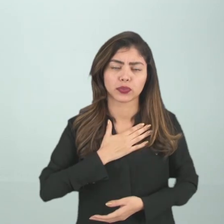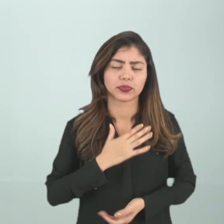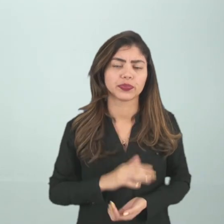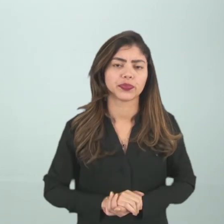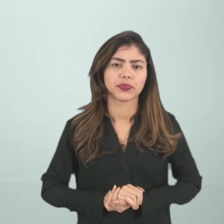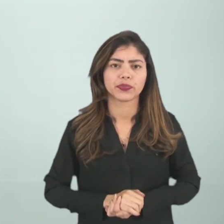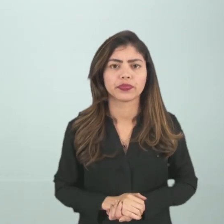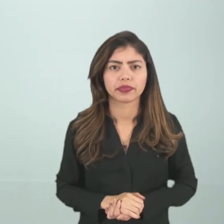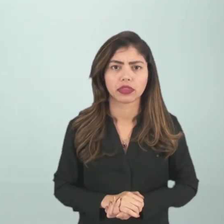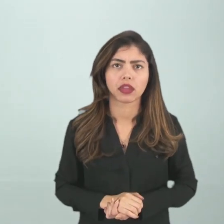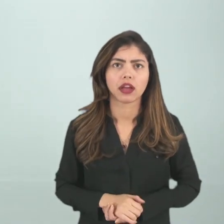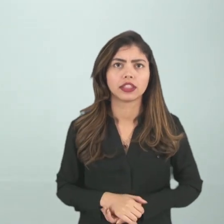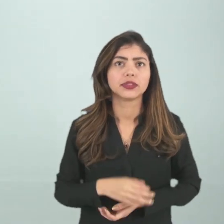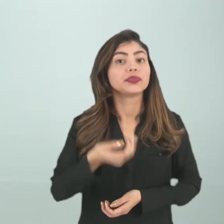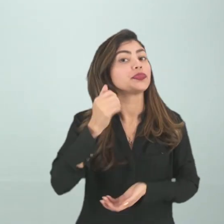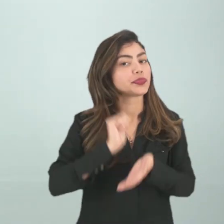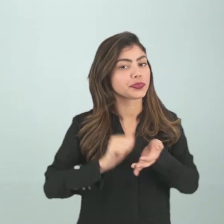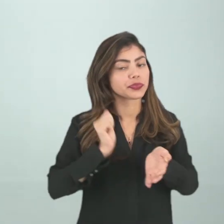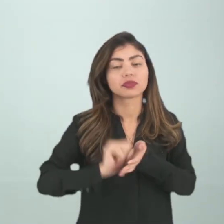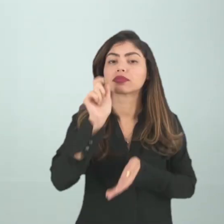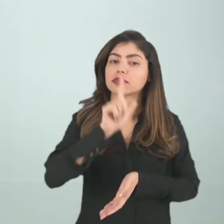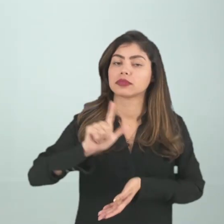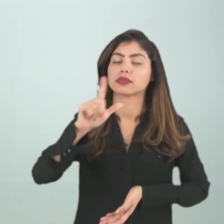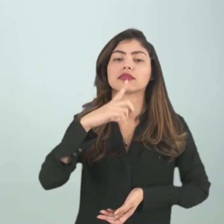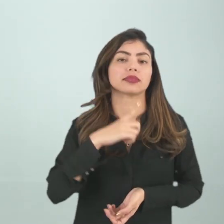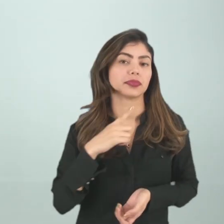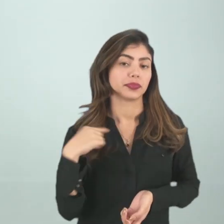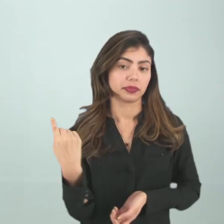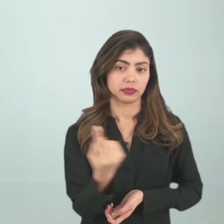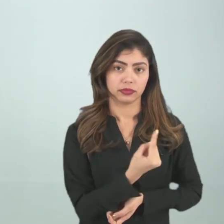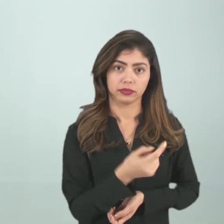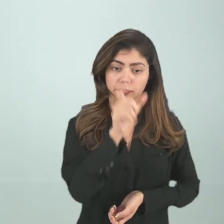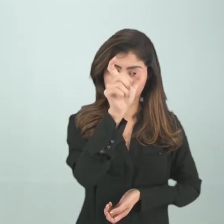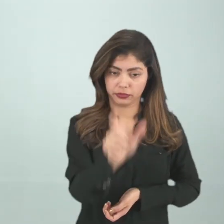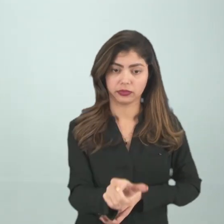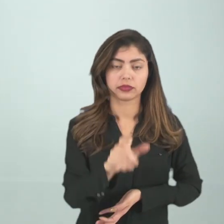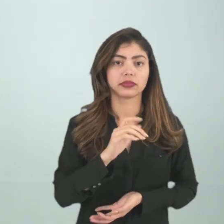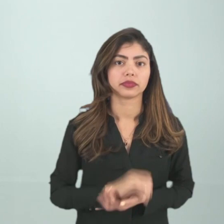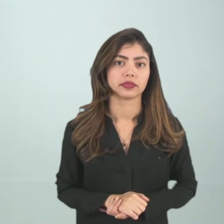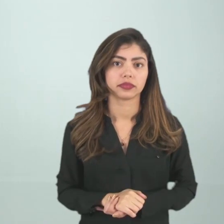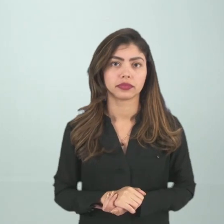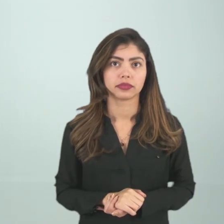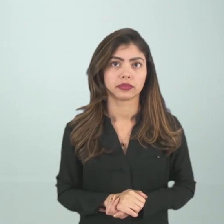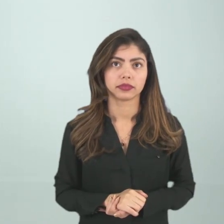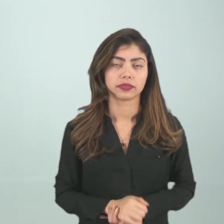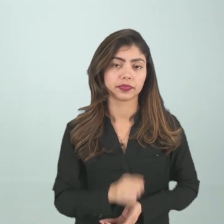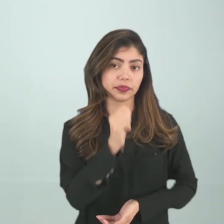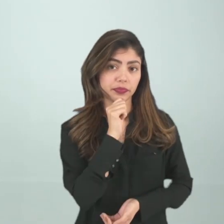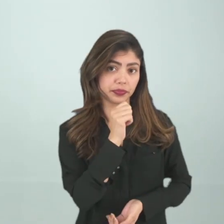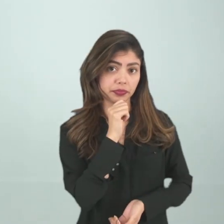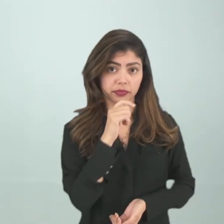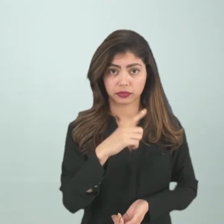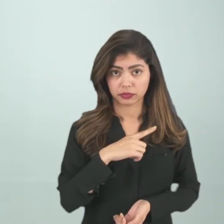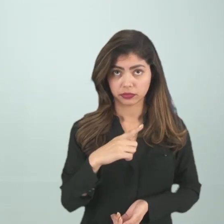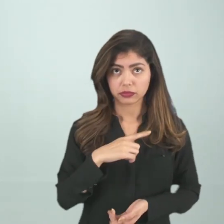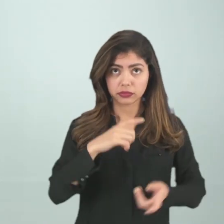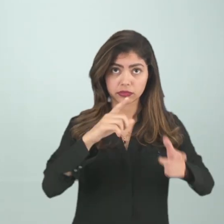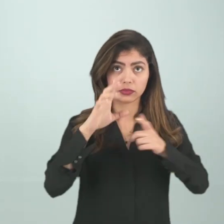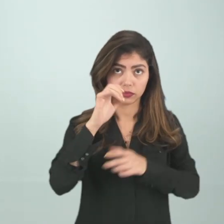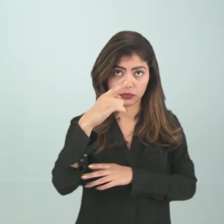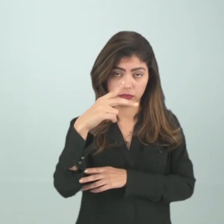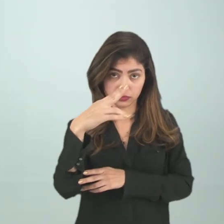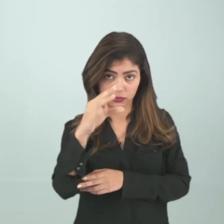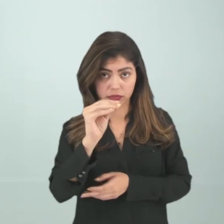aí, nas memórias literárias, nós temos o narrador-personagem. Nós temos ainda o espaço, vai